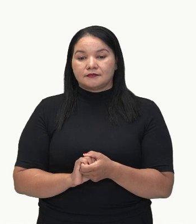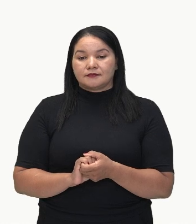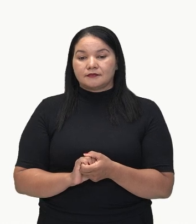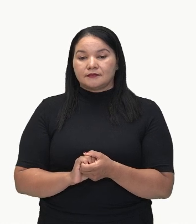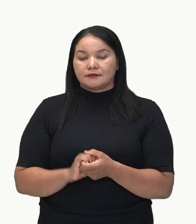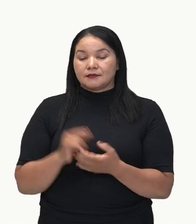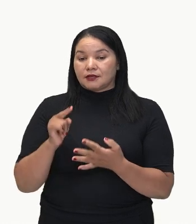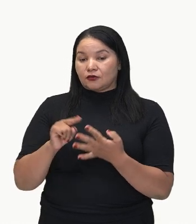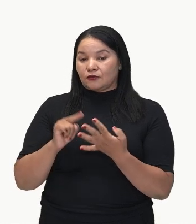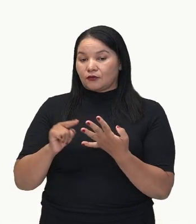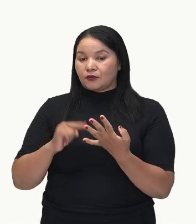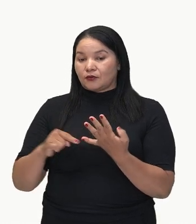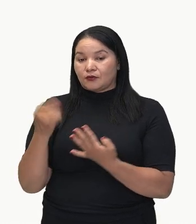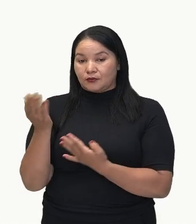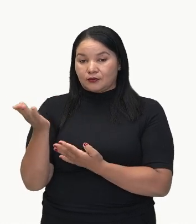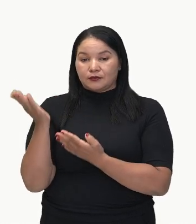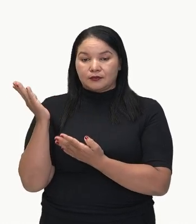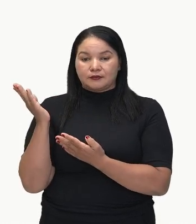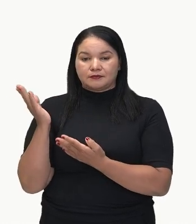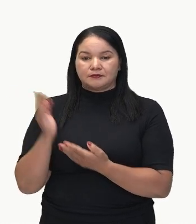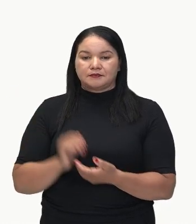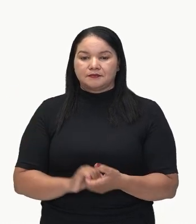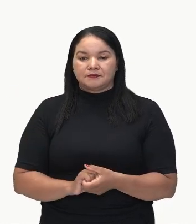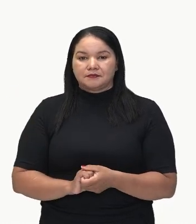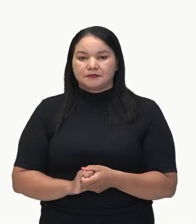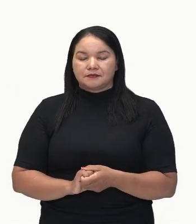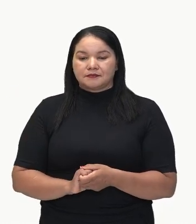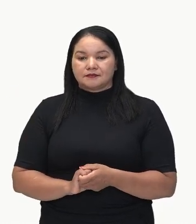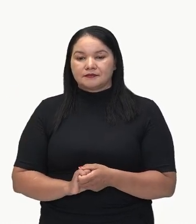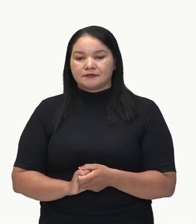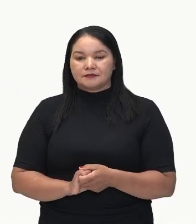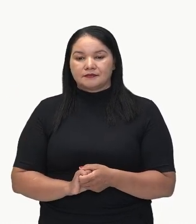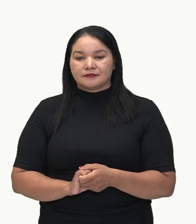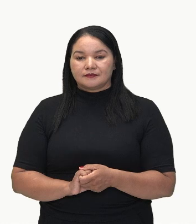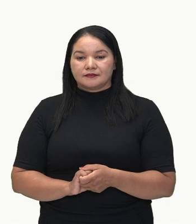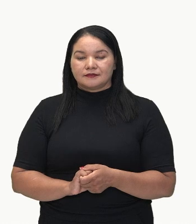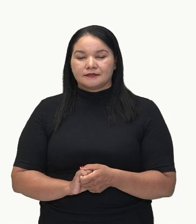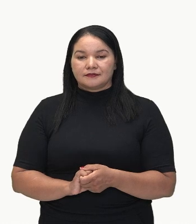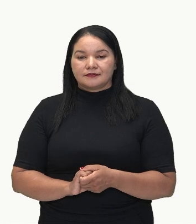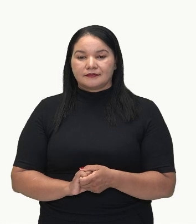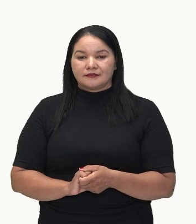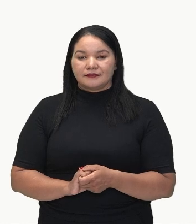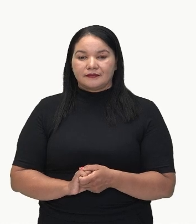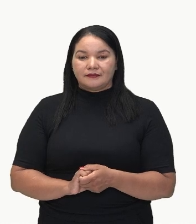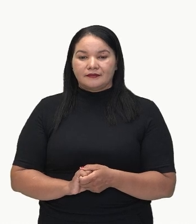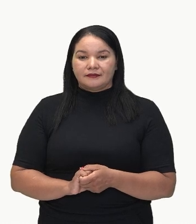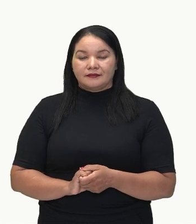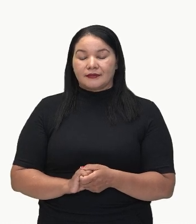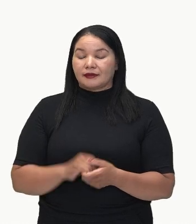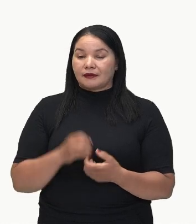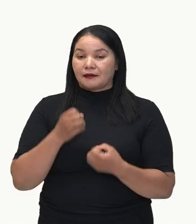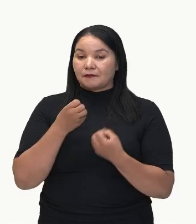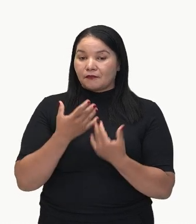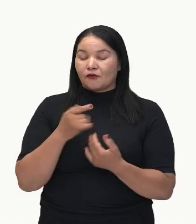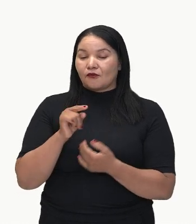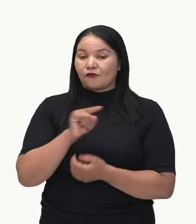Contudo, entretanto, mas, no entanto, porém, todavia. É bom você